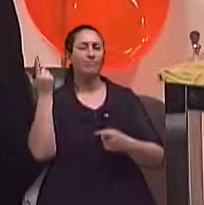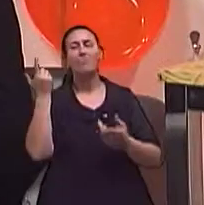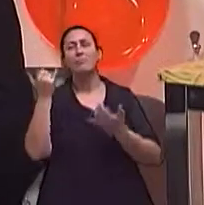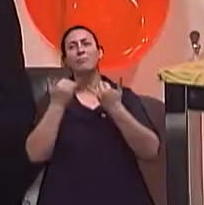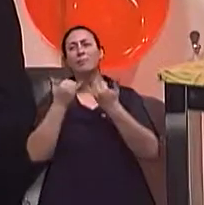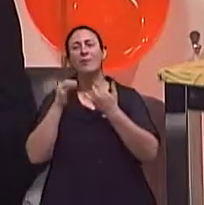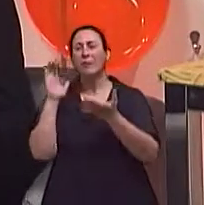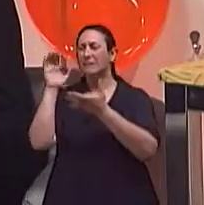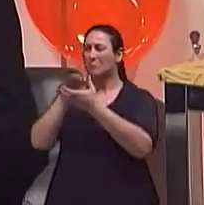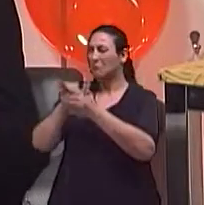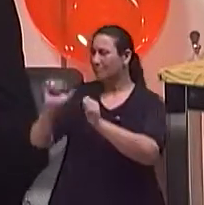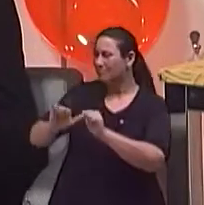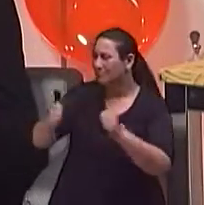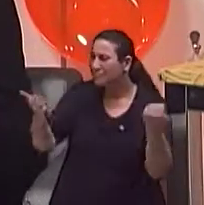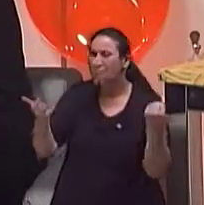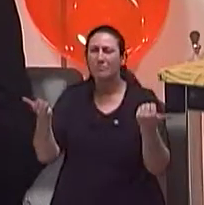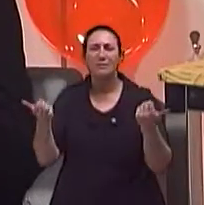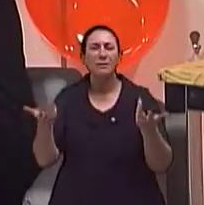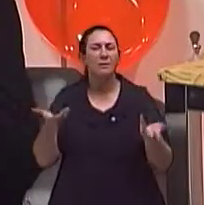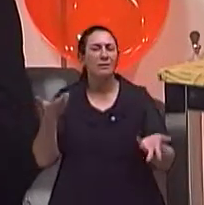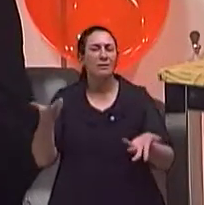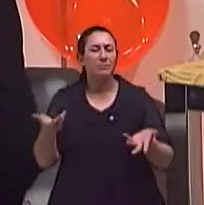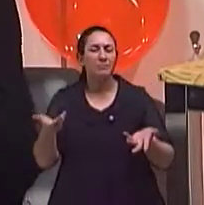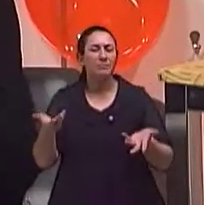casamentos que se desfazem, às vezes,